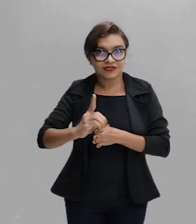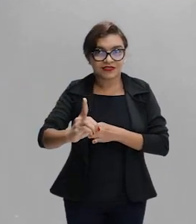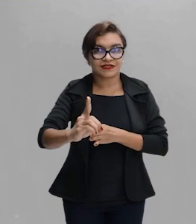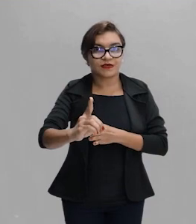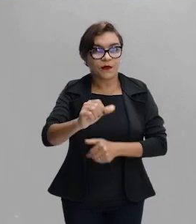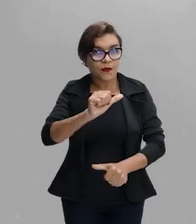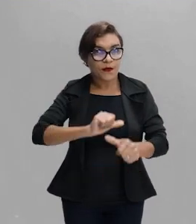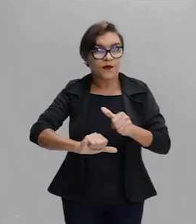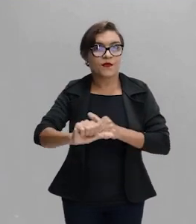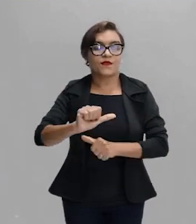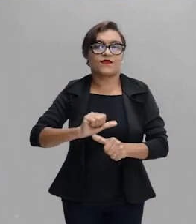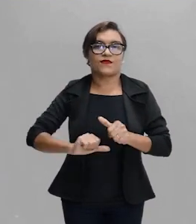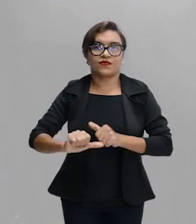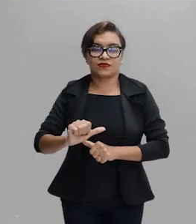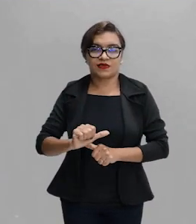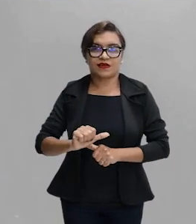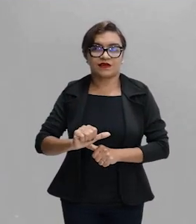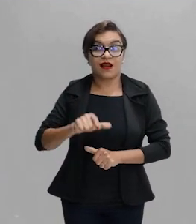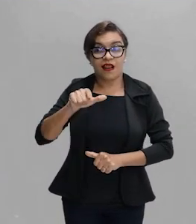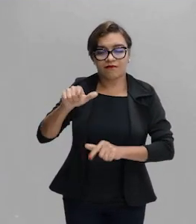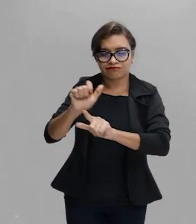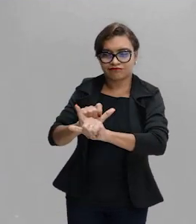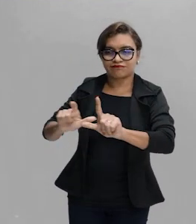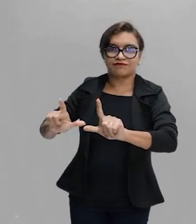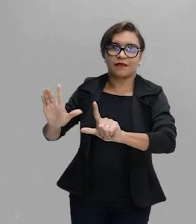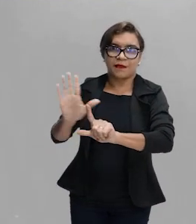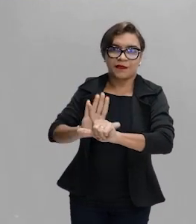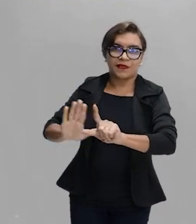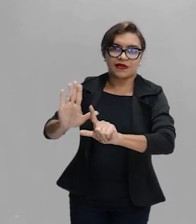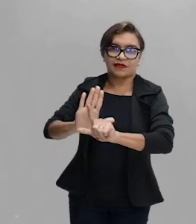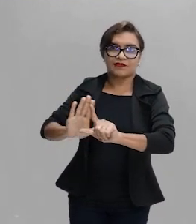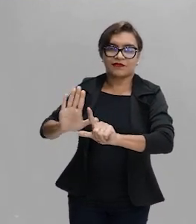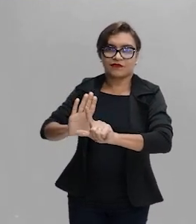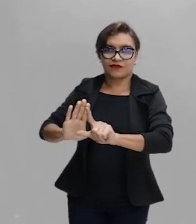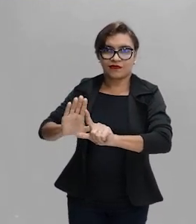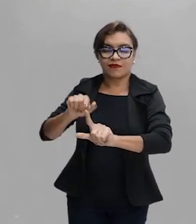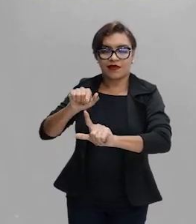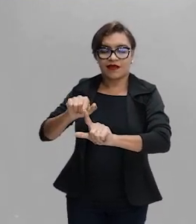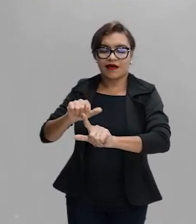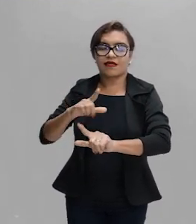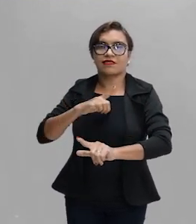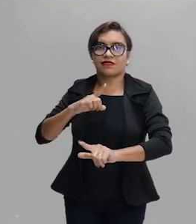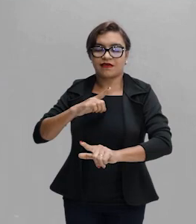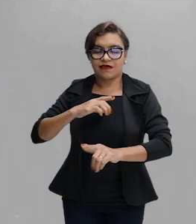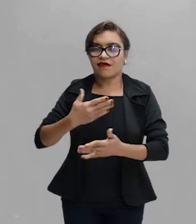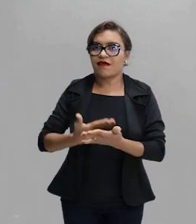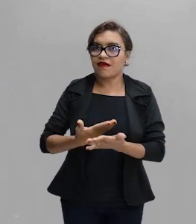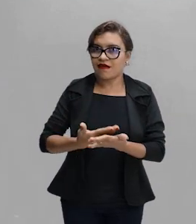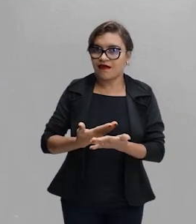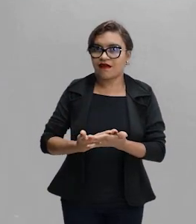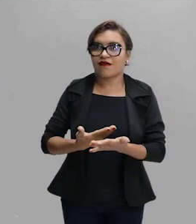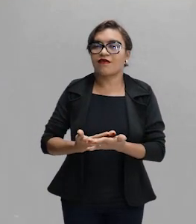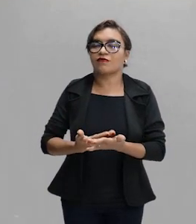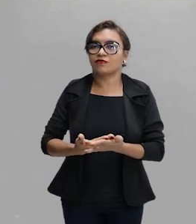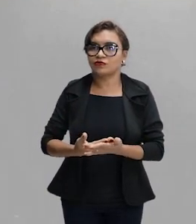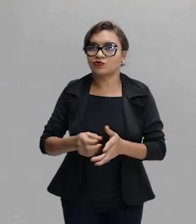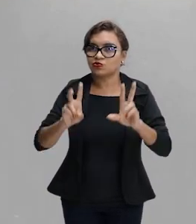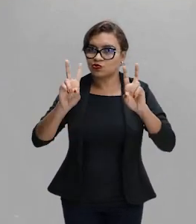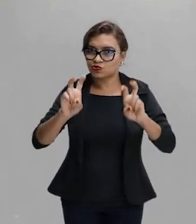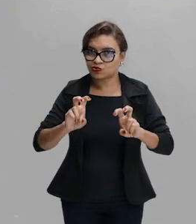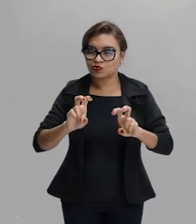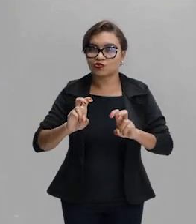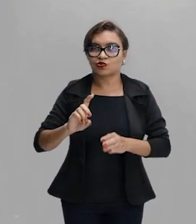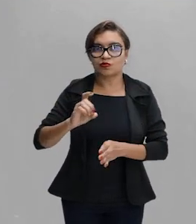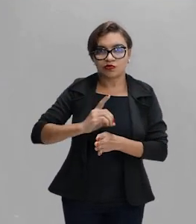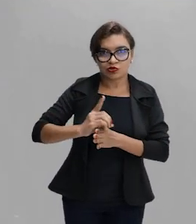Então, você pode ir na plataforma Gonçalves Dias e procurar essa aula sobre refração da luz, tirar